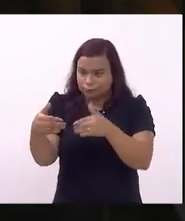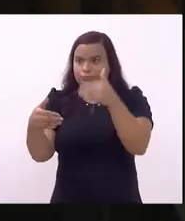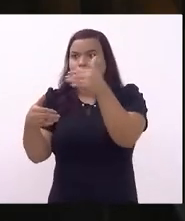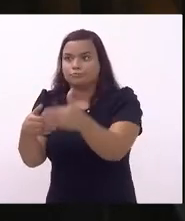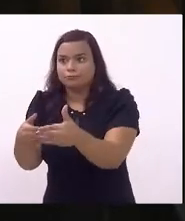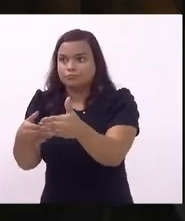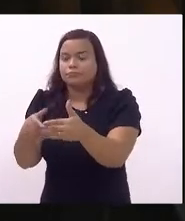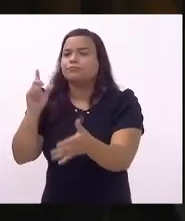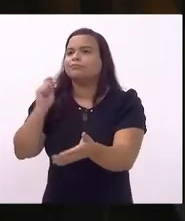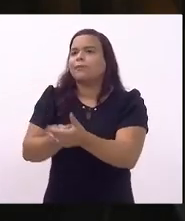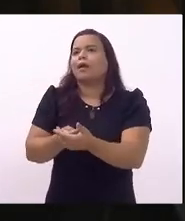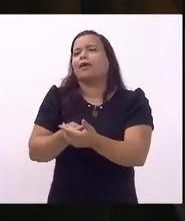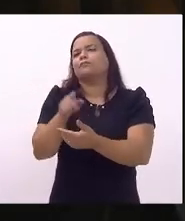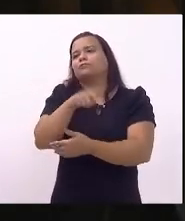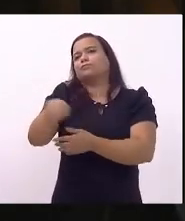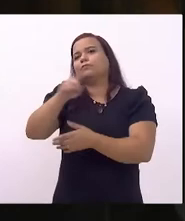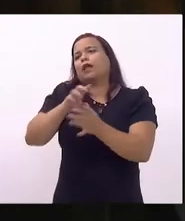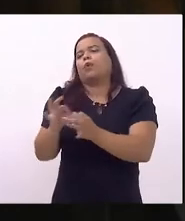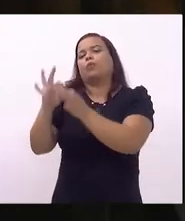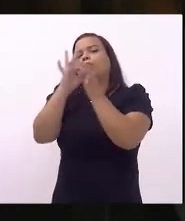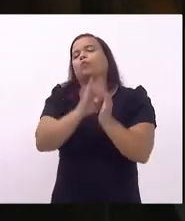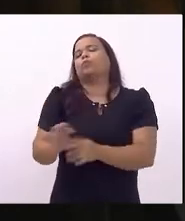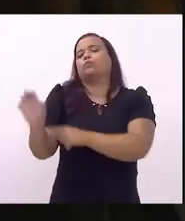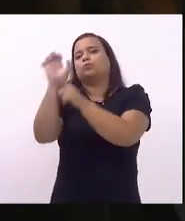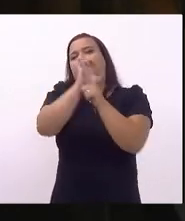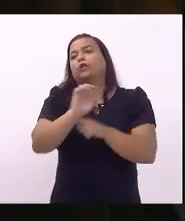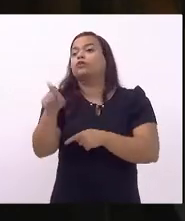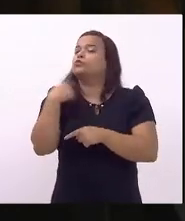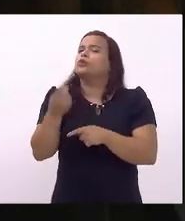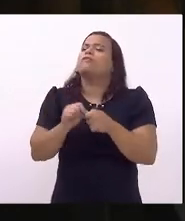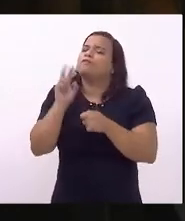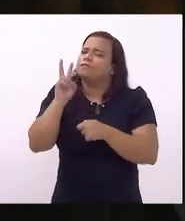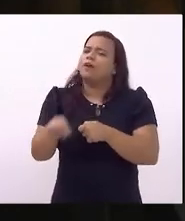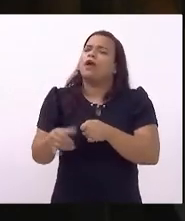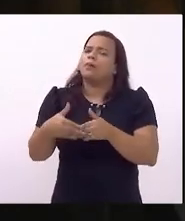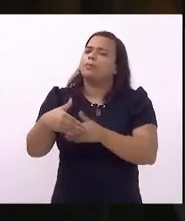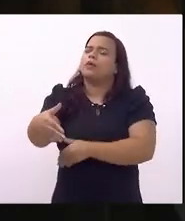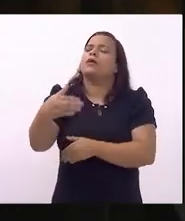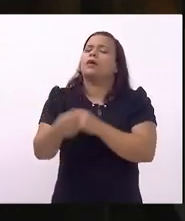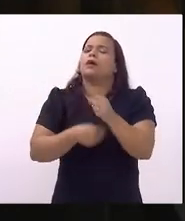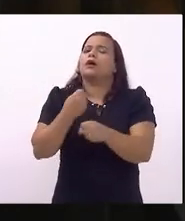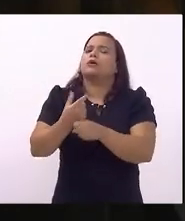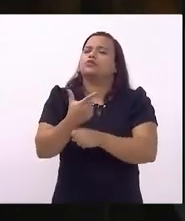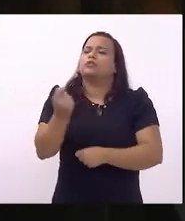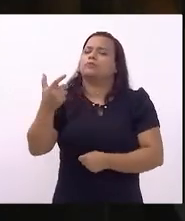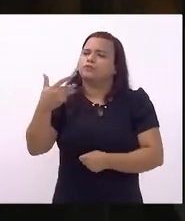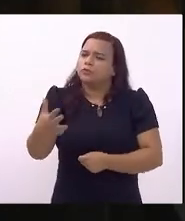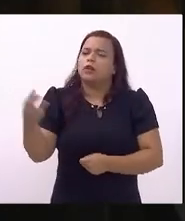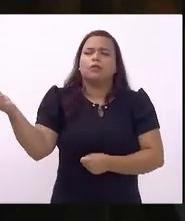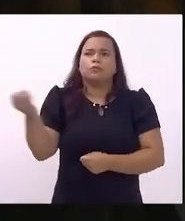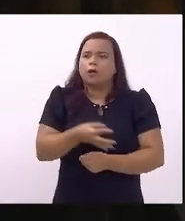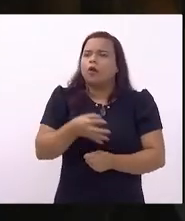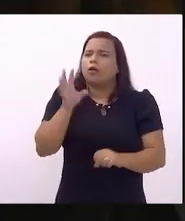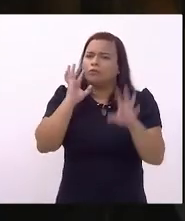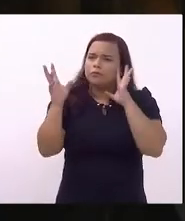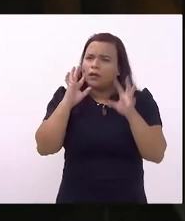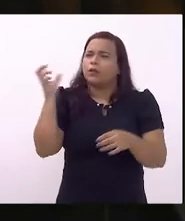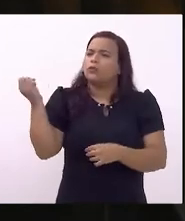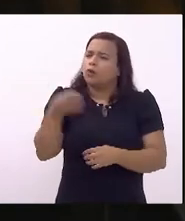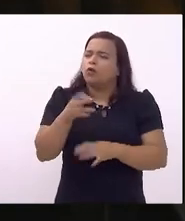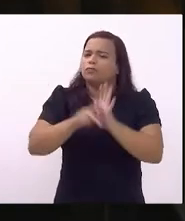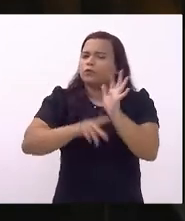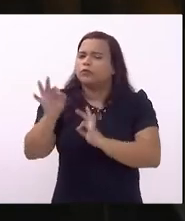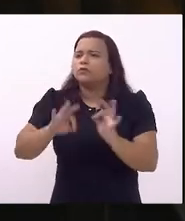inventar e nós vamos fazer isso a partir de 2023 com uma nova concepção com um novo projeto com uma nova governança federal